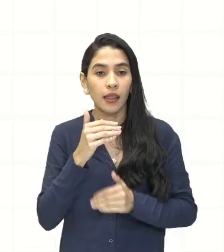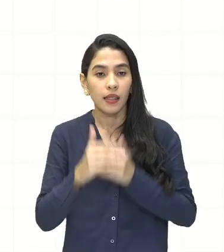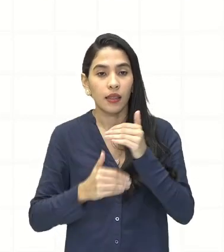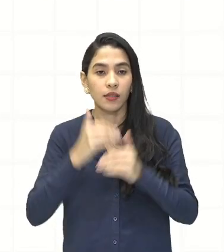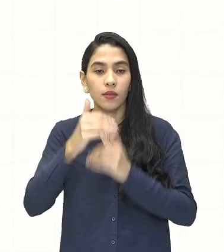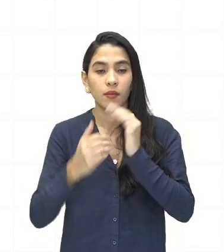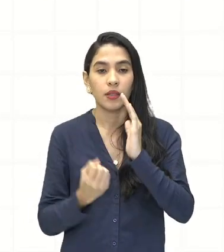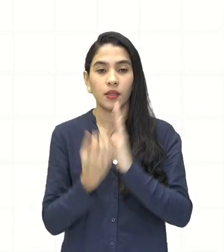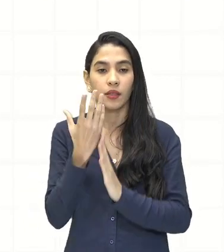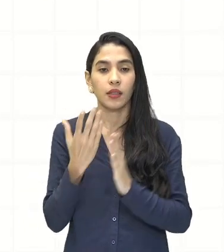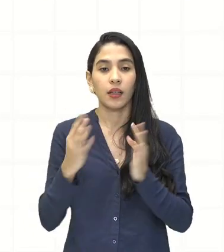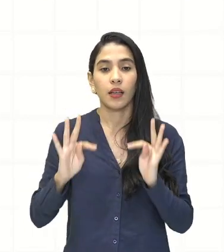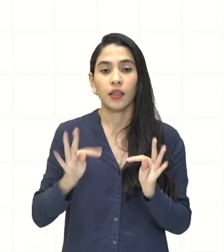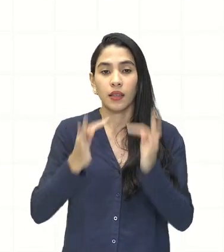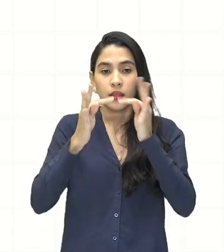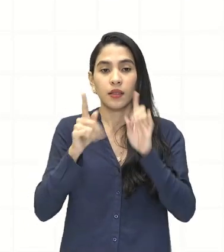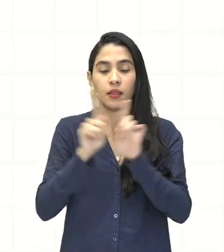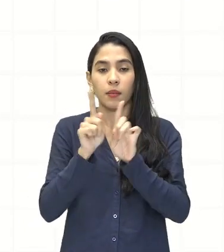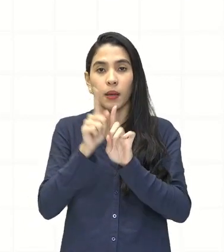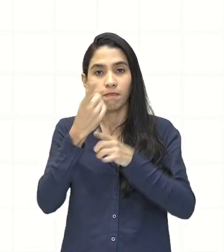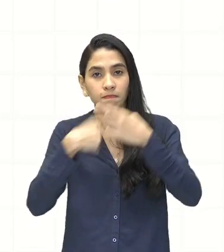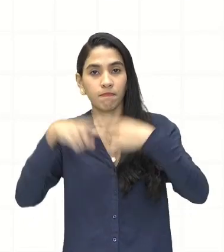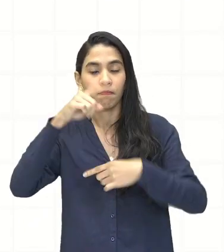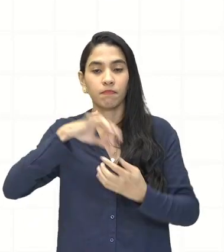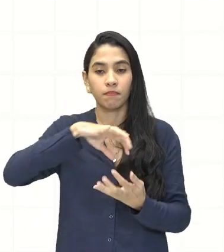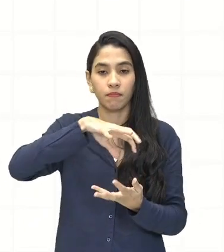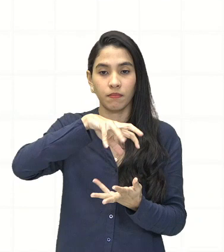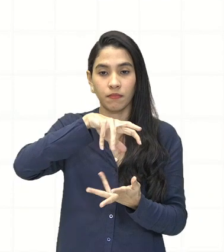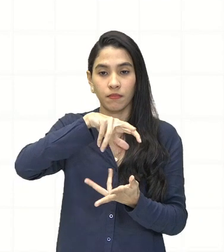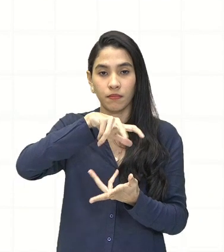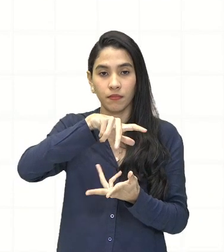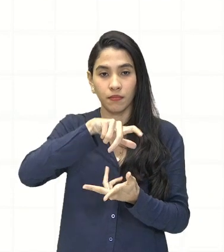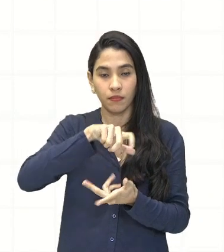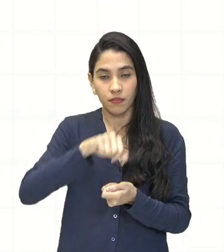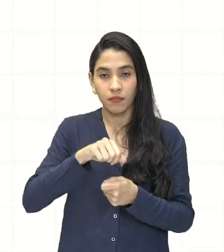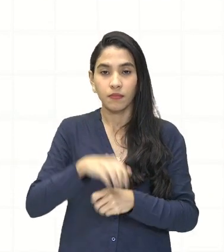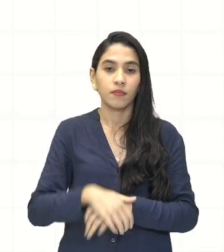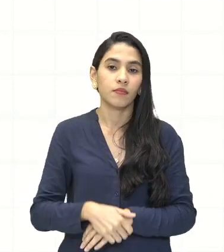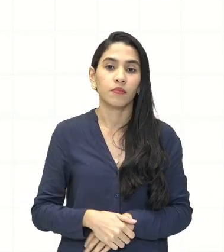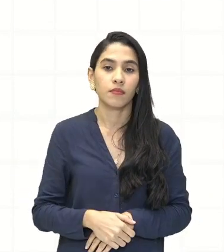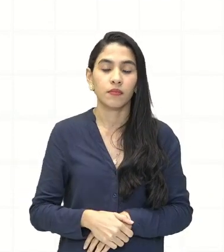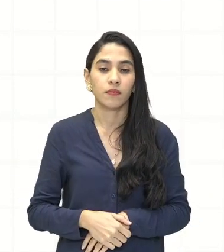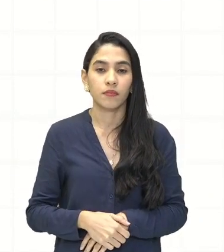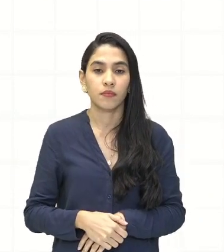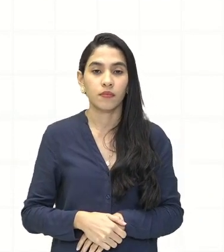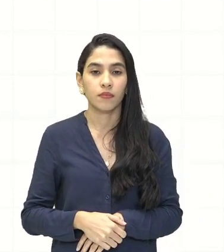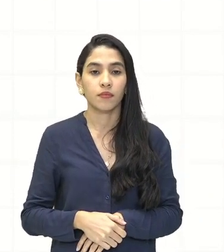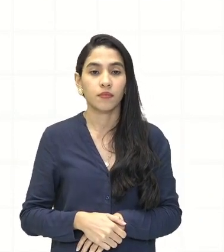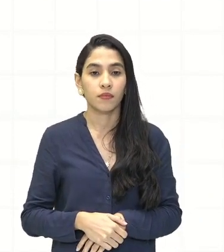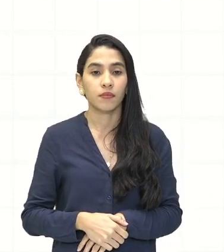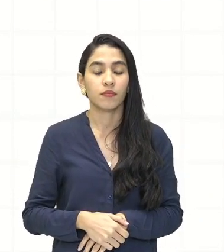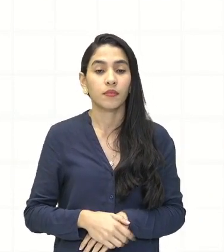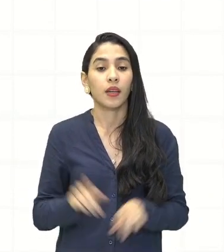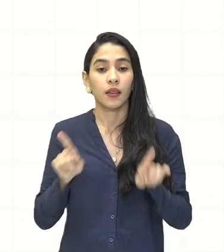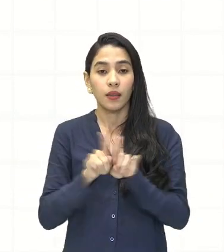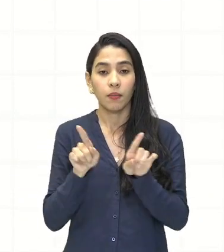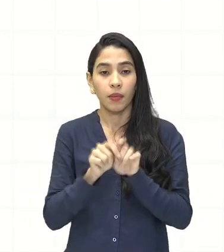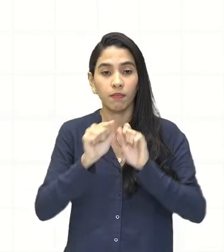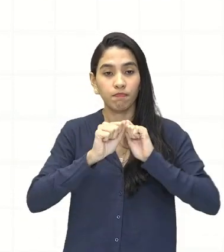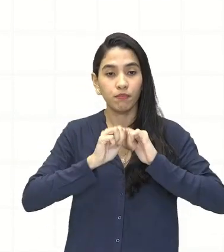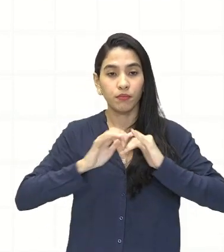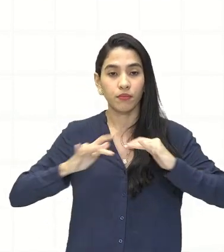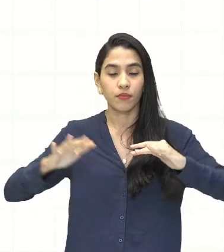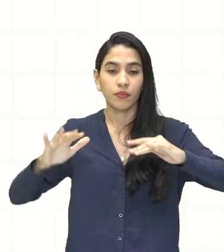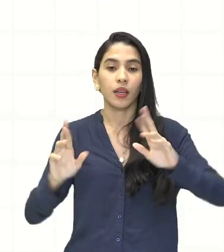da tecnologia e do serviço e do avanço da globalização. Temos a ampliação de